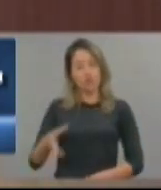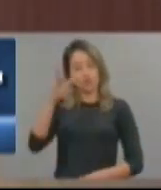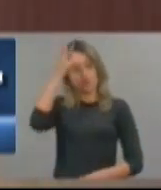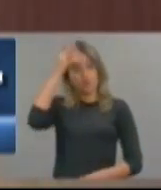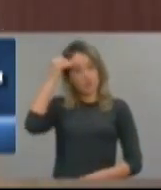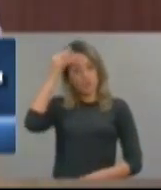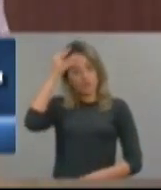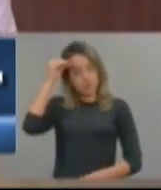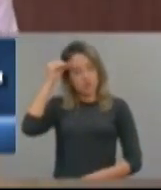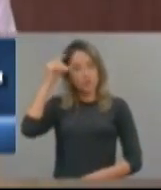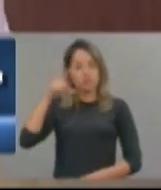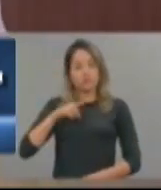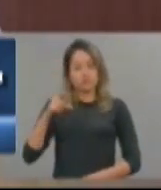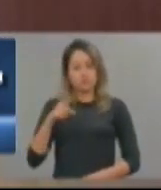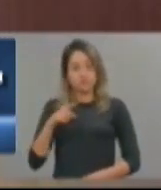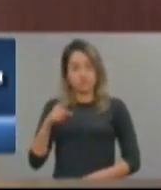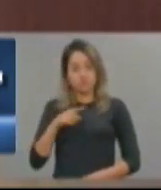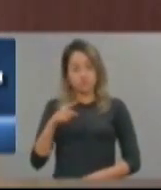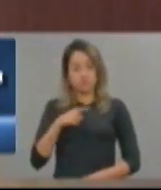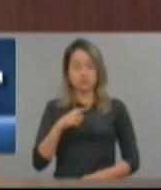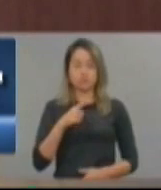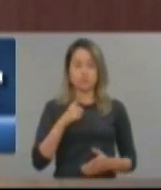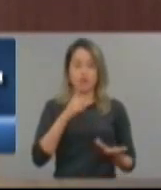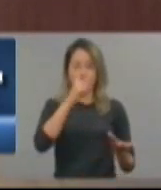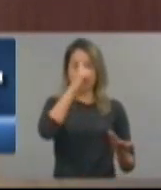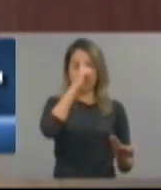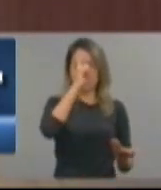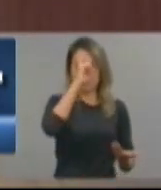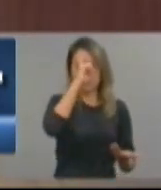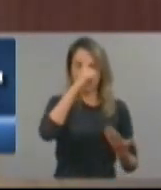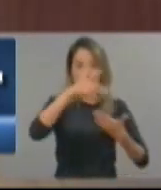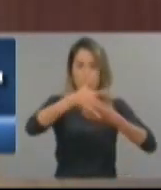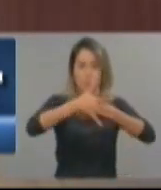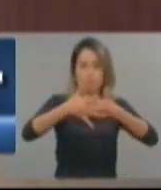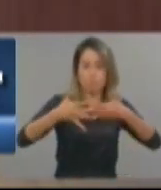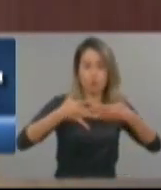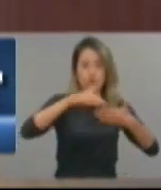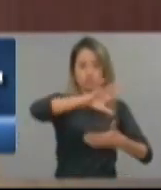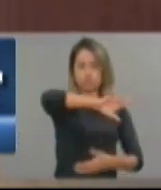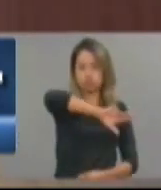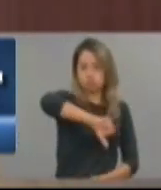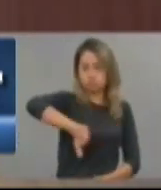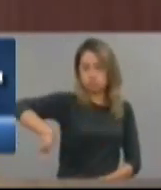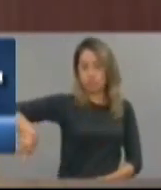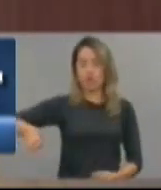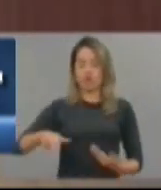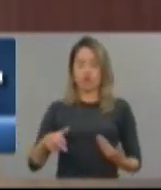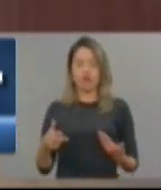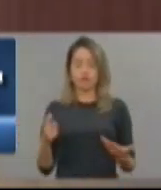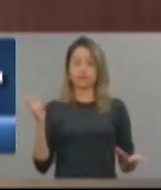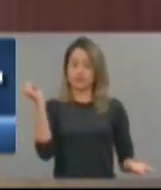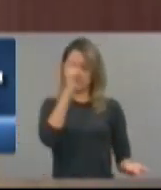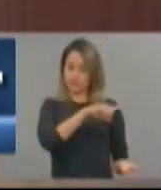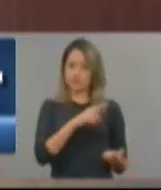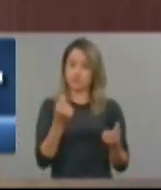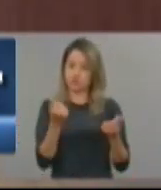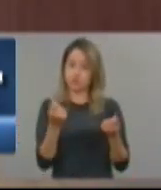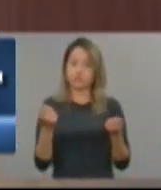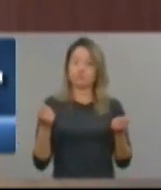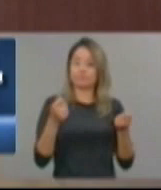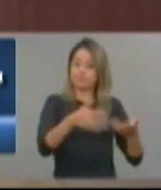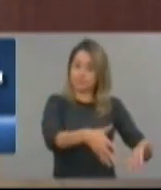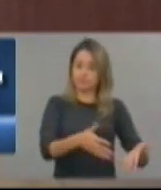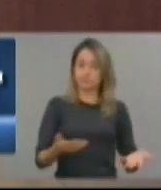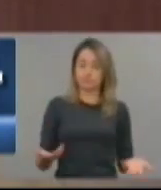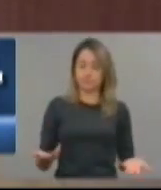para manter funcionando e melhorar a qualidade do atendimento em toda a rede estadual que atende pelo